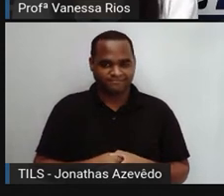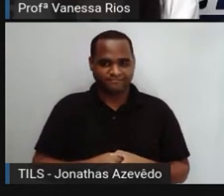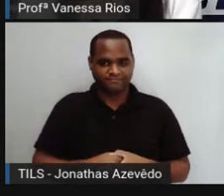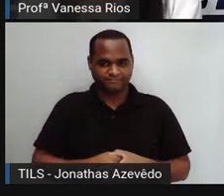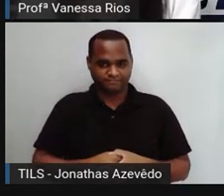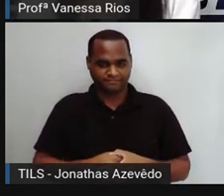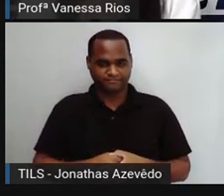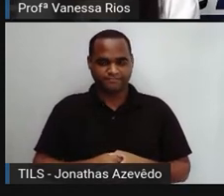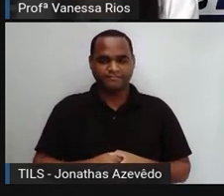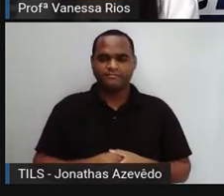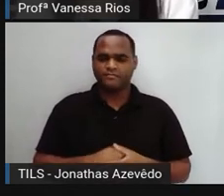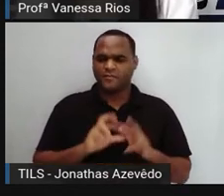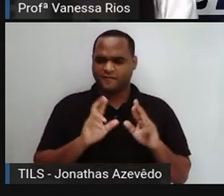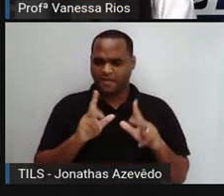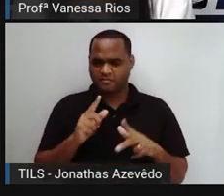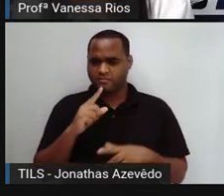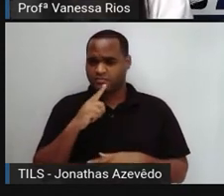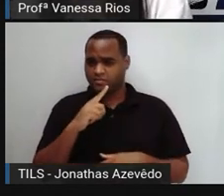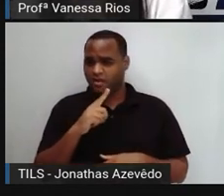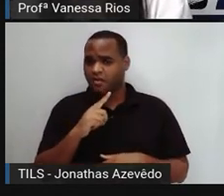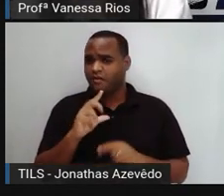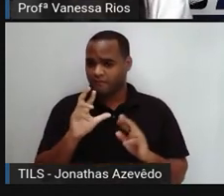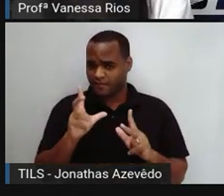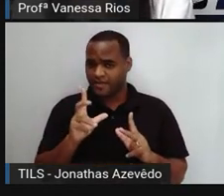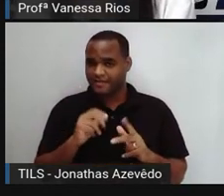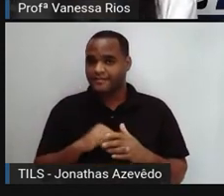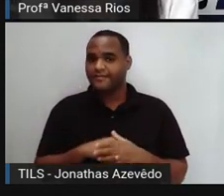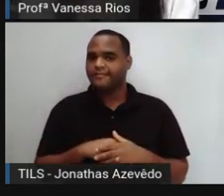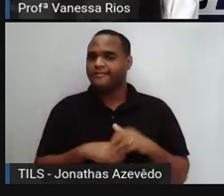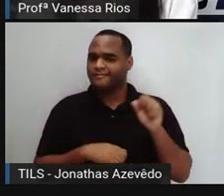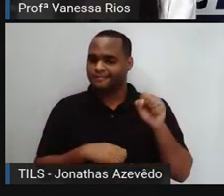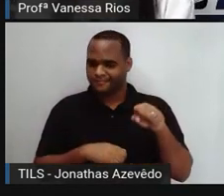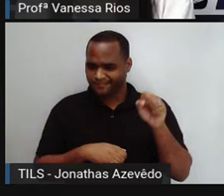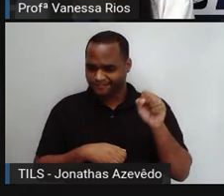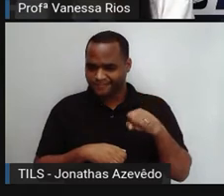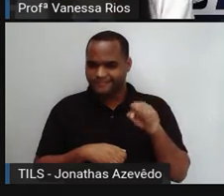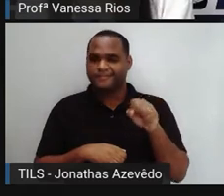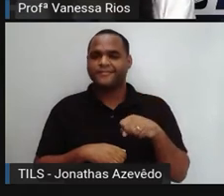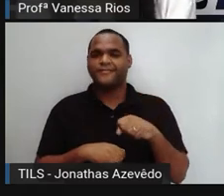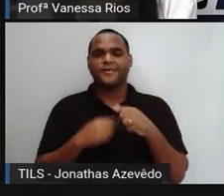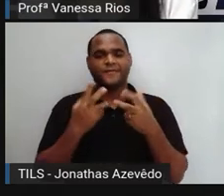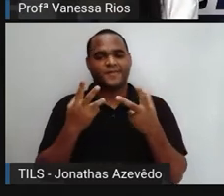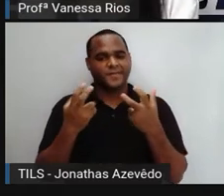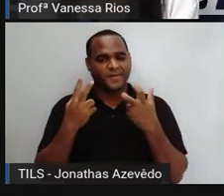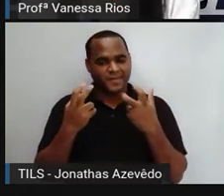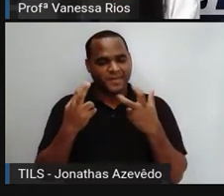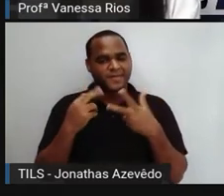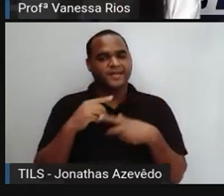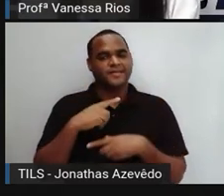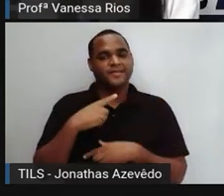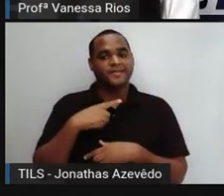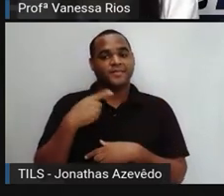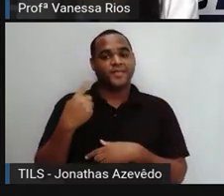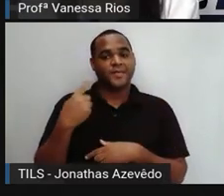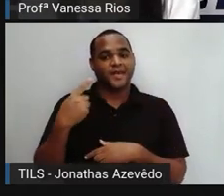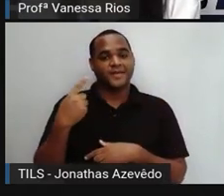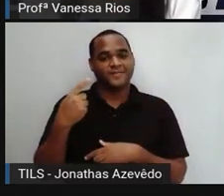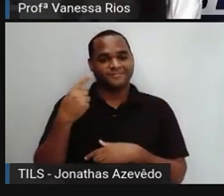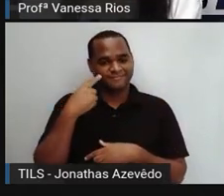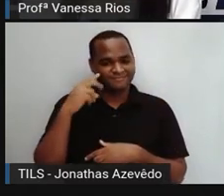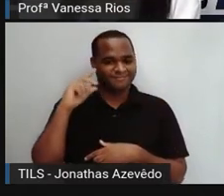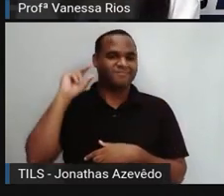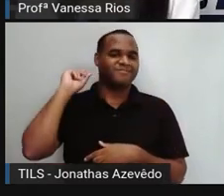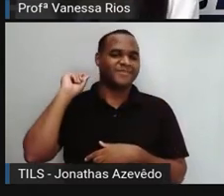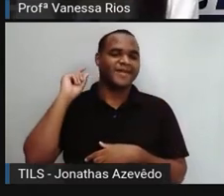Tem diferenças? Você percebe diferenças? Sim, não é? A gente percebeu aí na primeira fotografia que remete ao